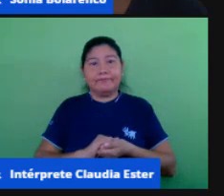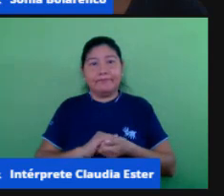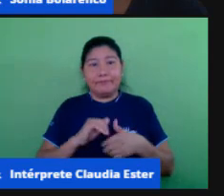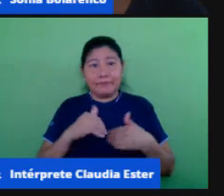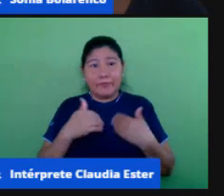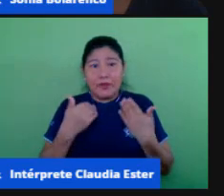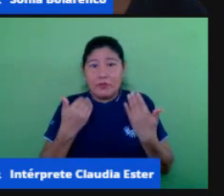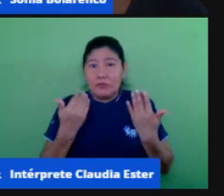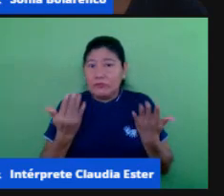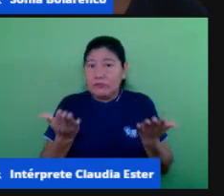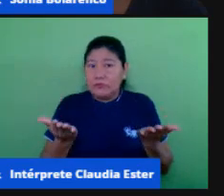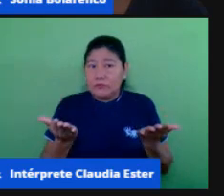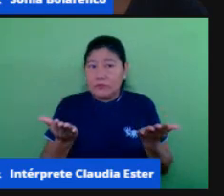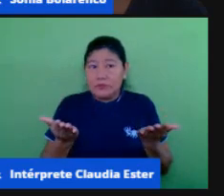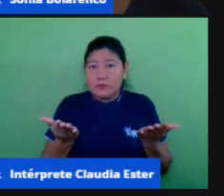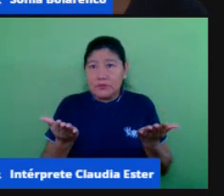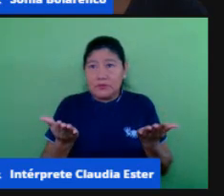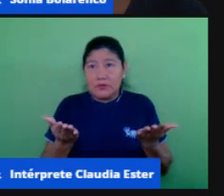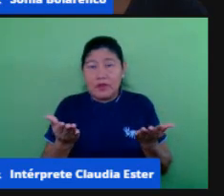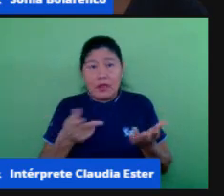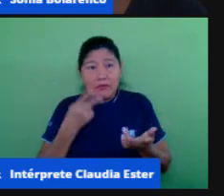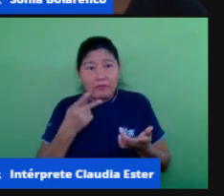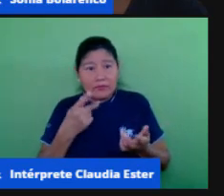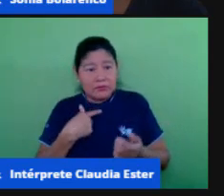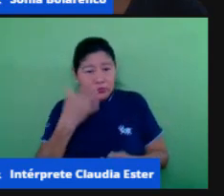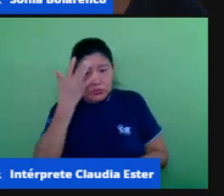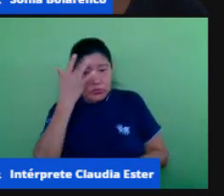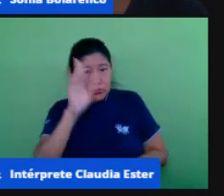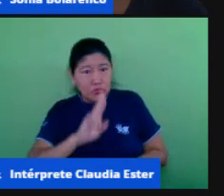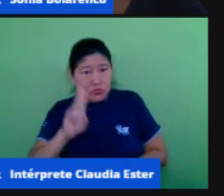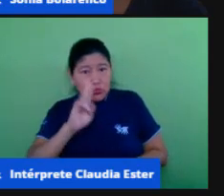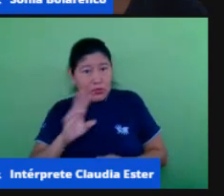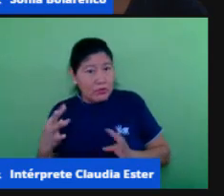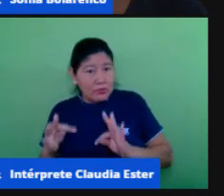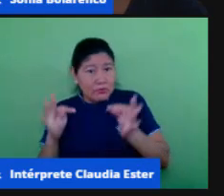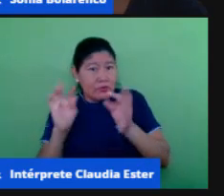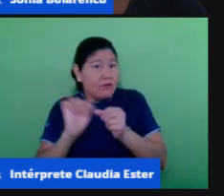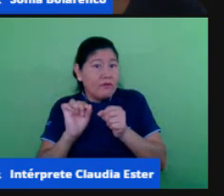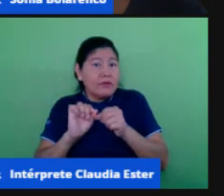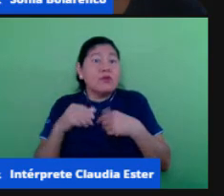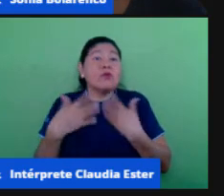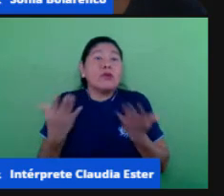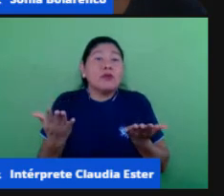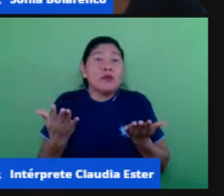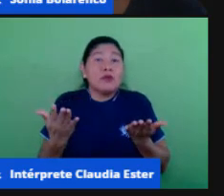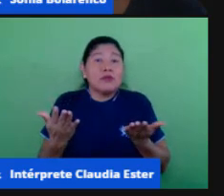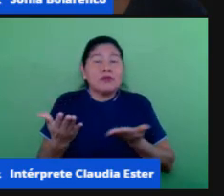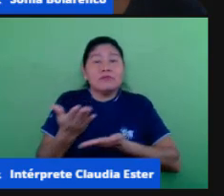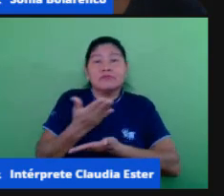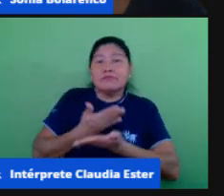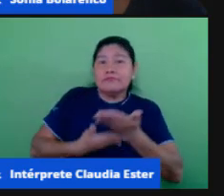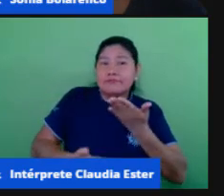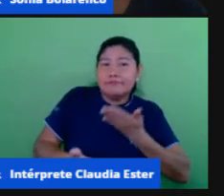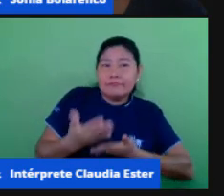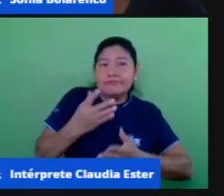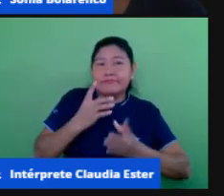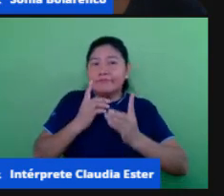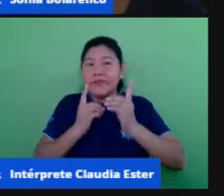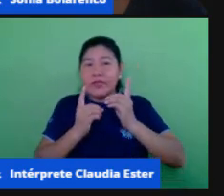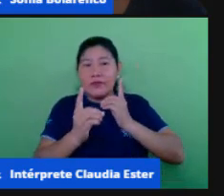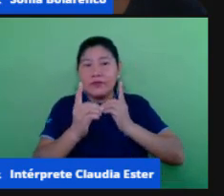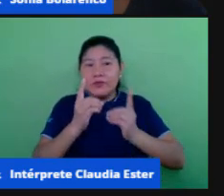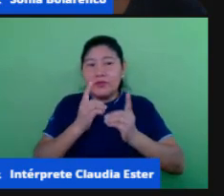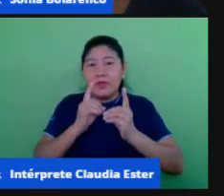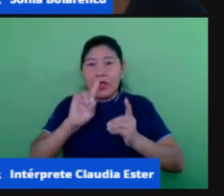é isso eu não sei isso e o que que eu vou fazer agora e daí nós vamos dialogamos com outros